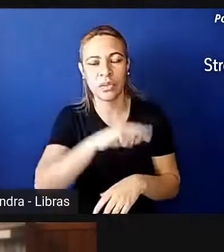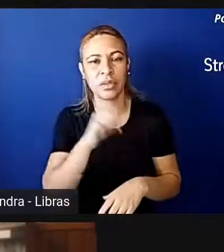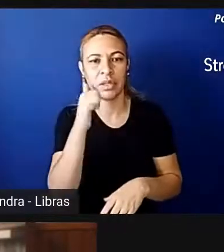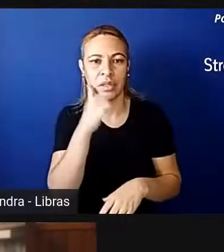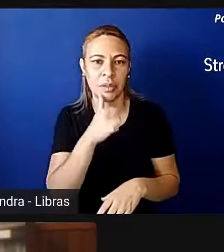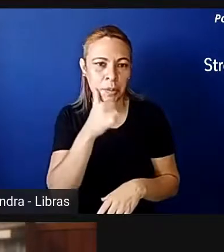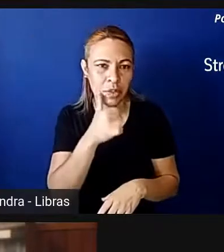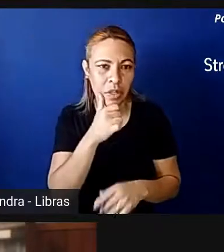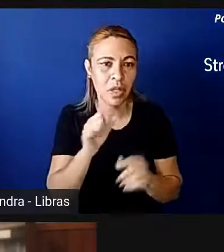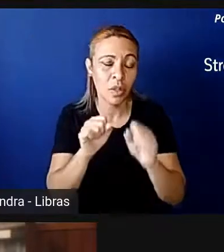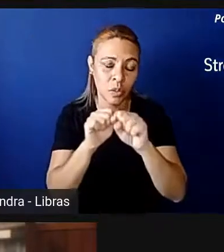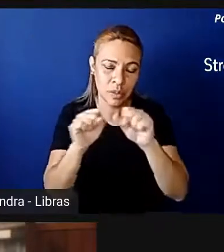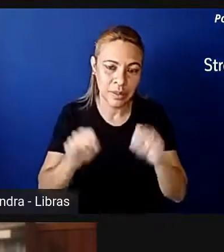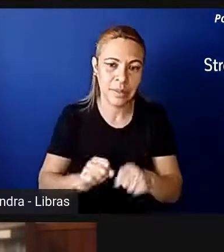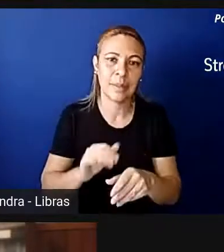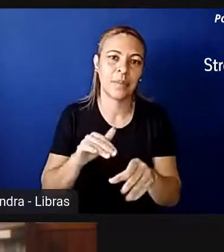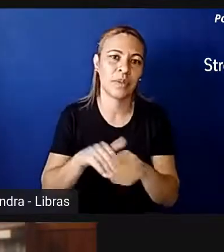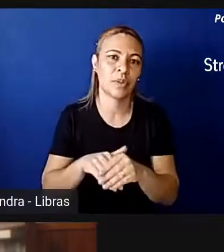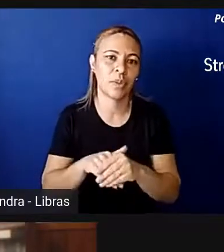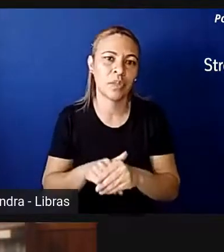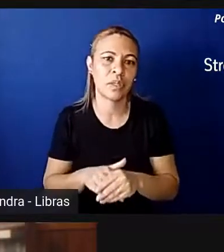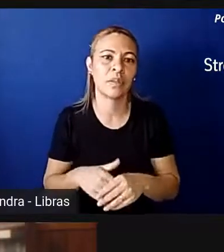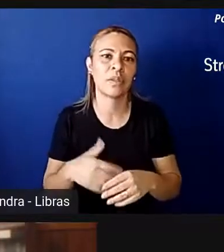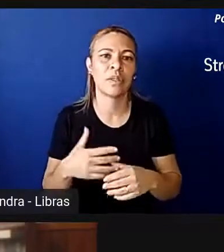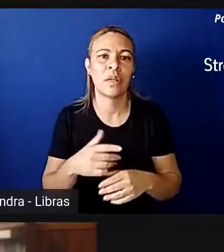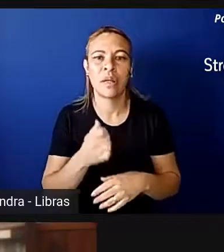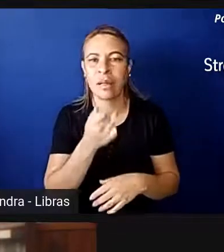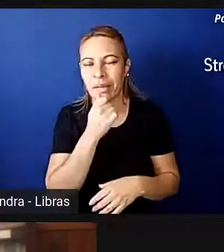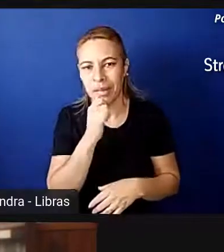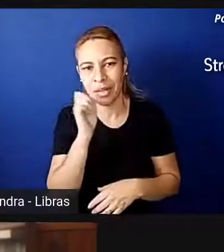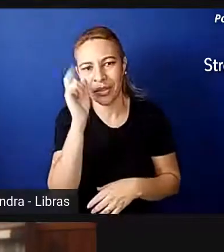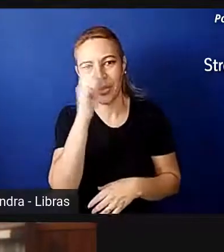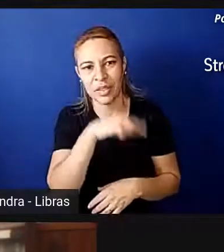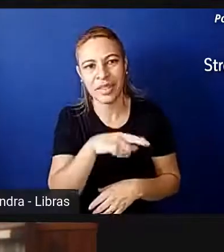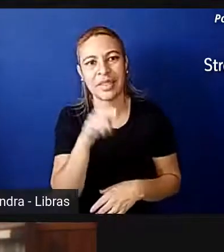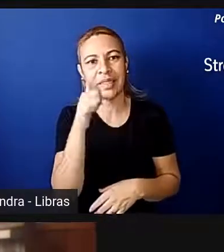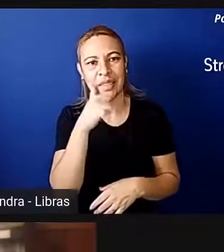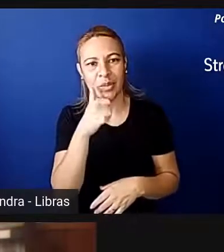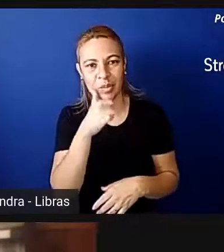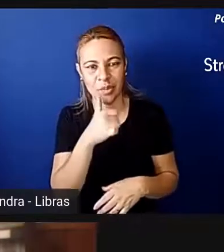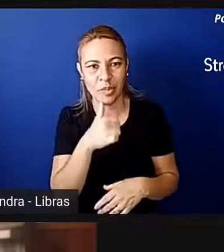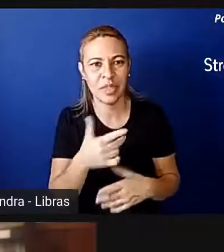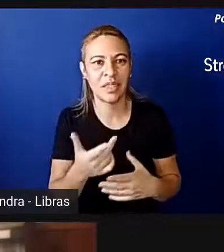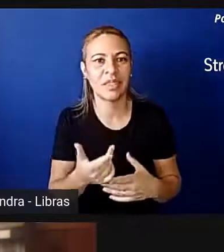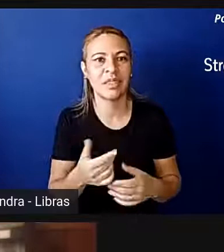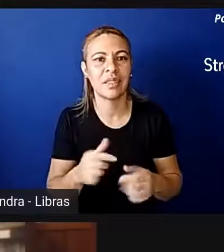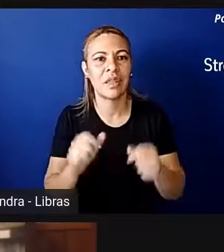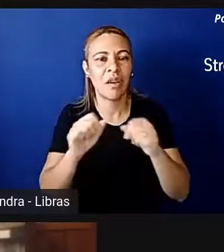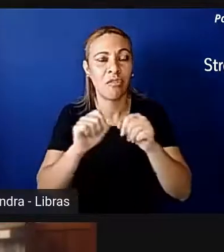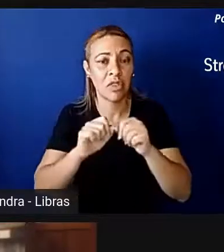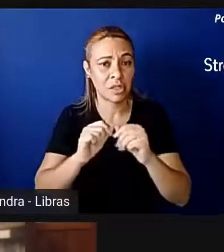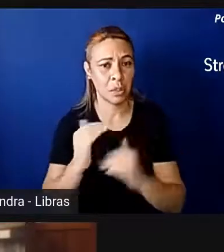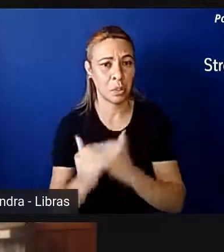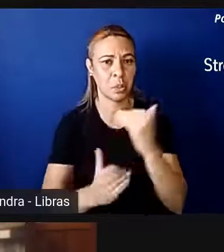né, ao sistema eleitoral, e a dificuldade das mulheres fazerem carreira na política, né, então,